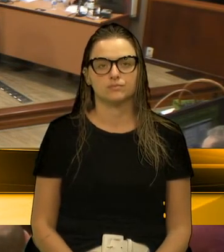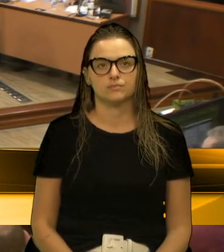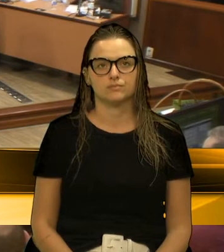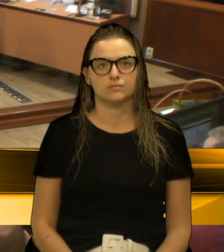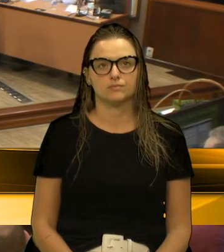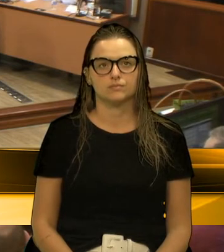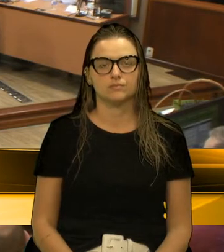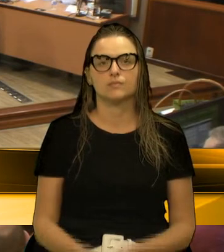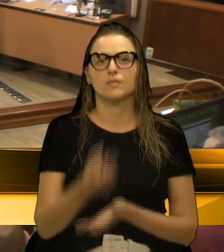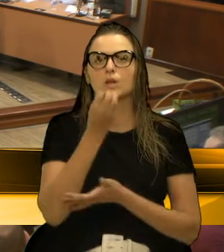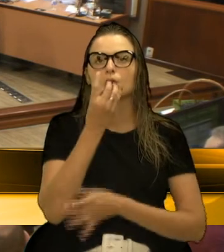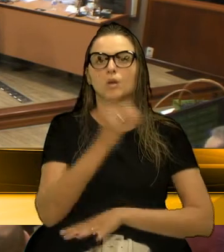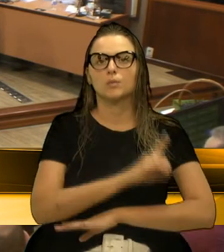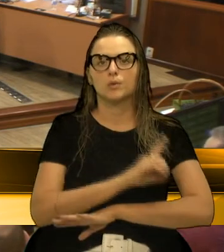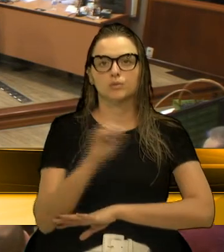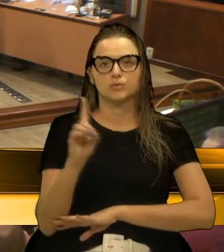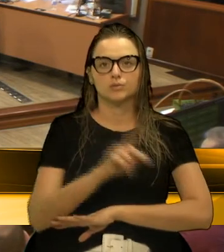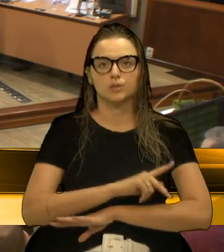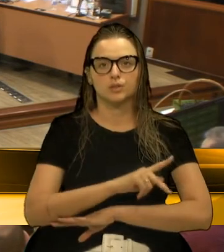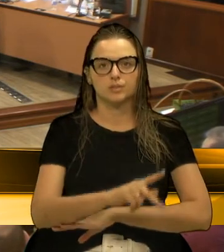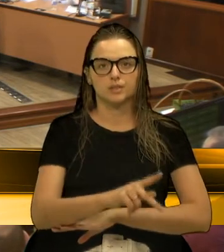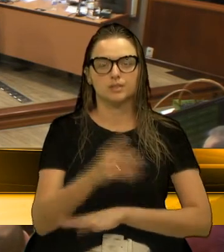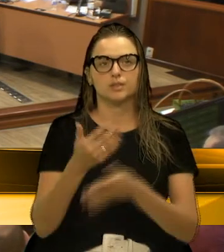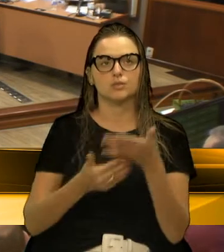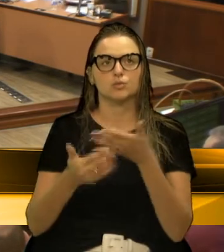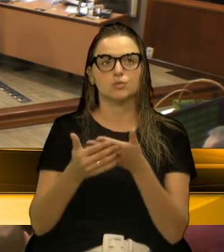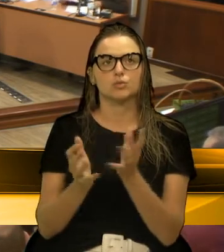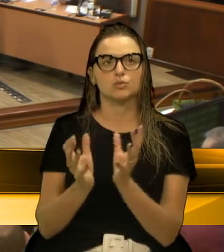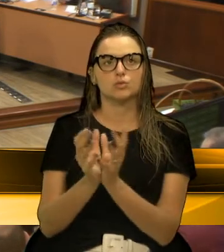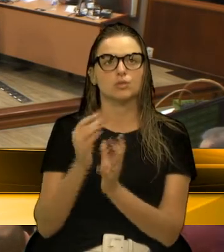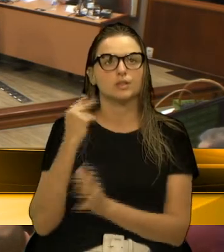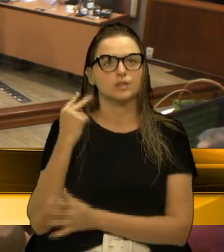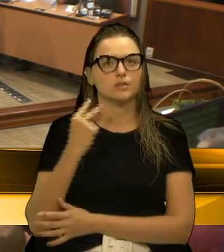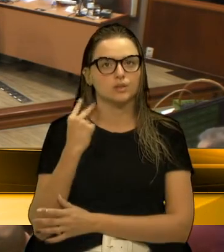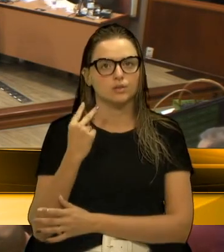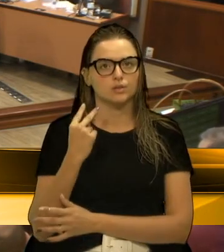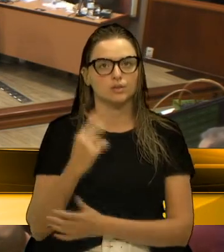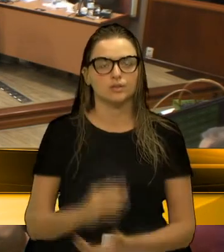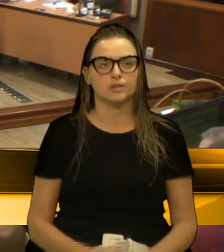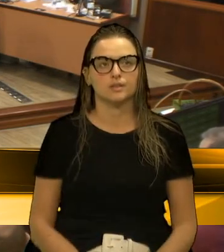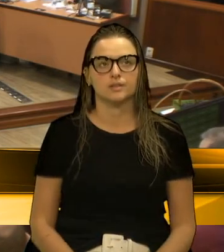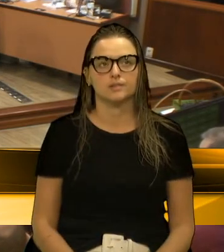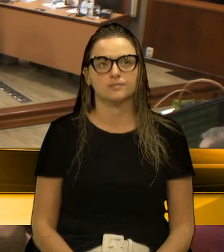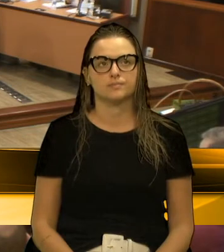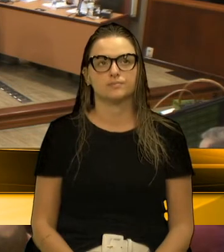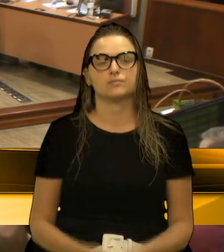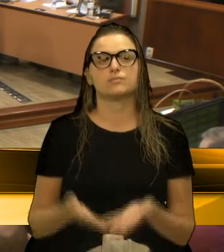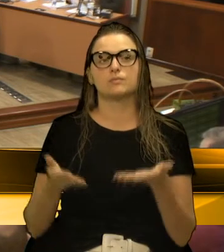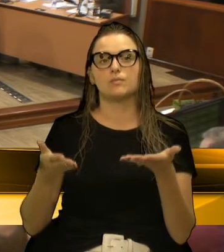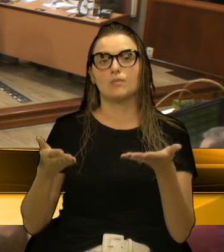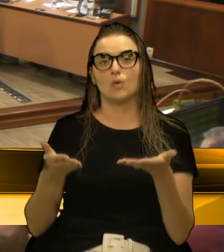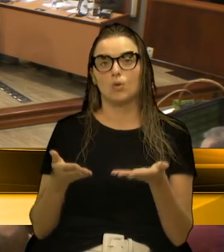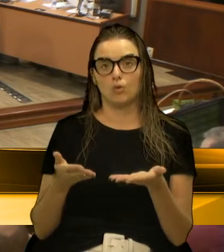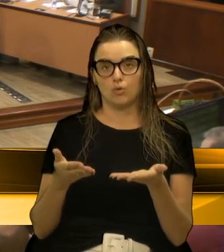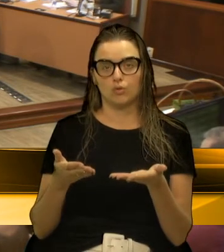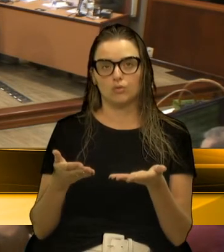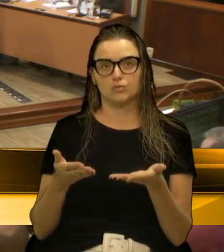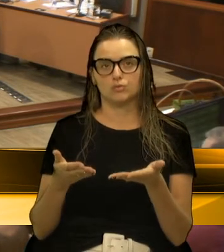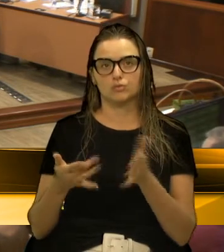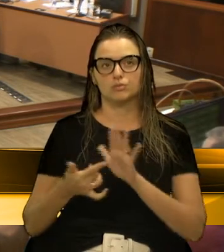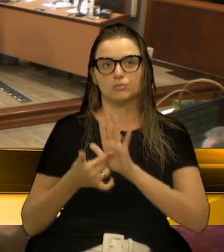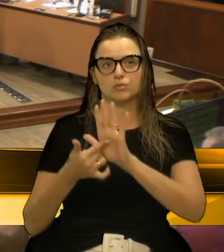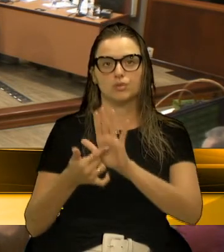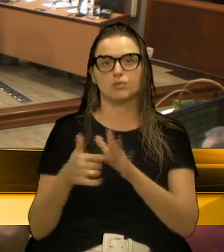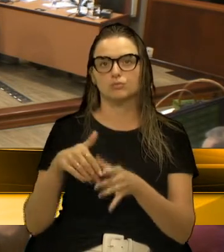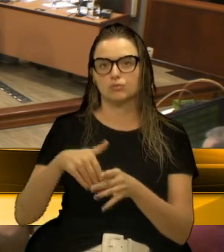Bom dia, presidente, nobres colegas vereadores. Hoje venho trazer um